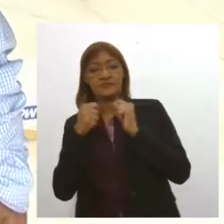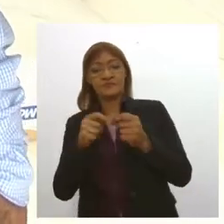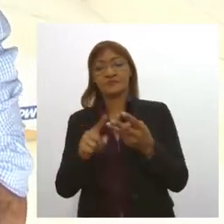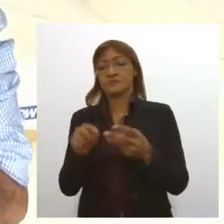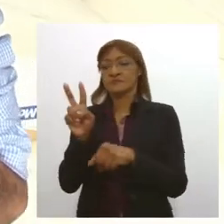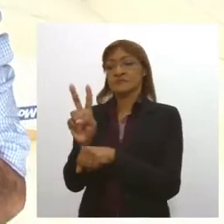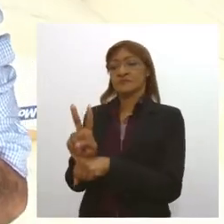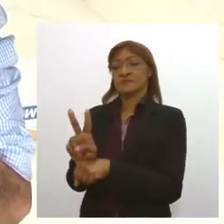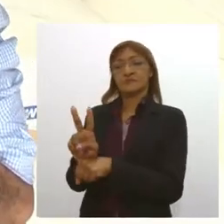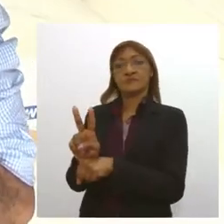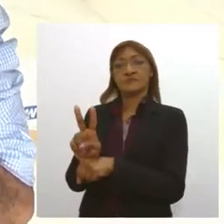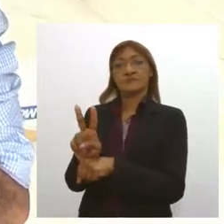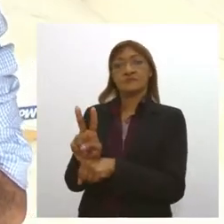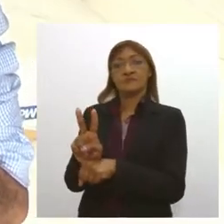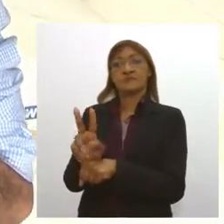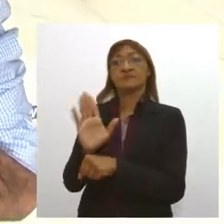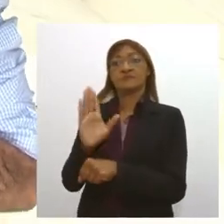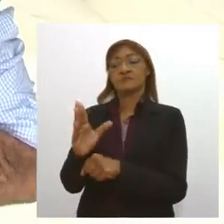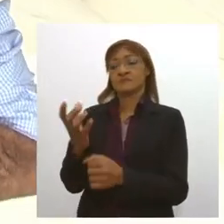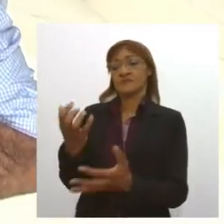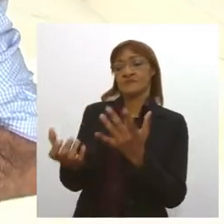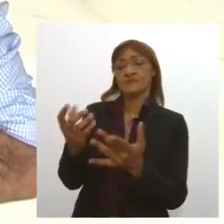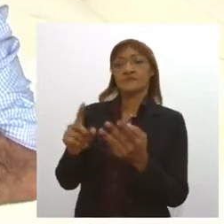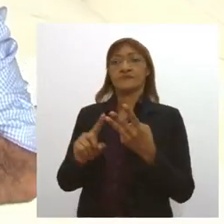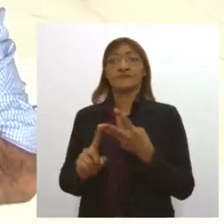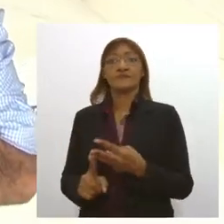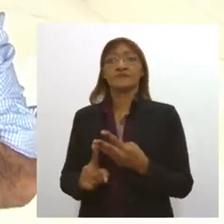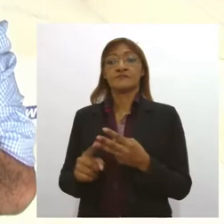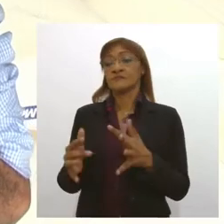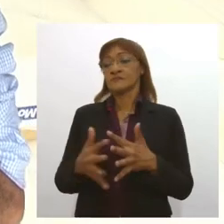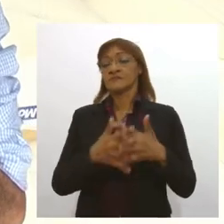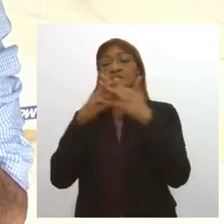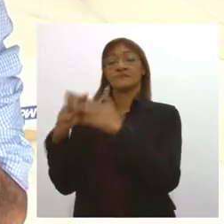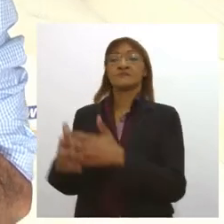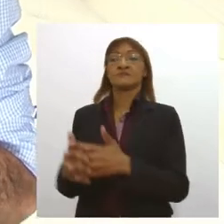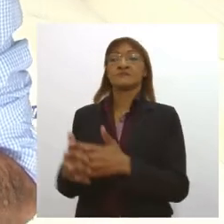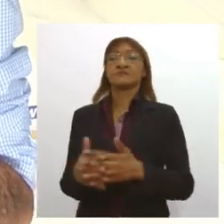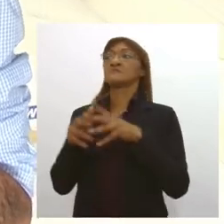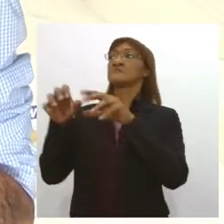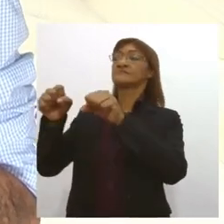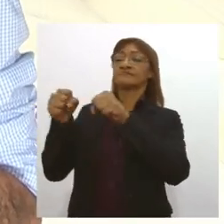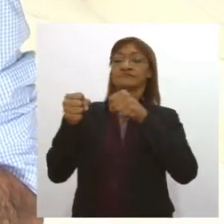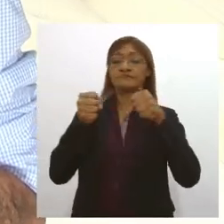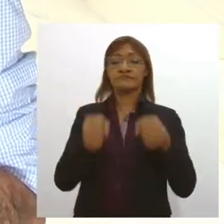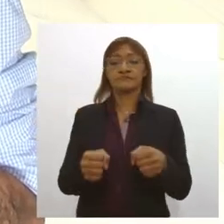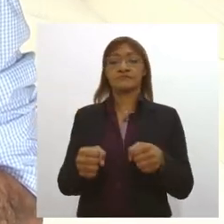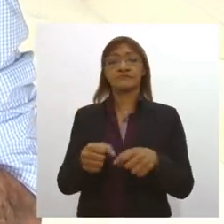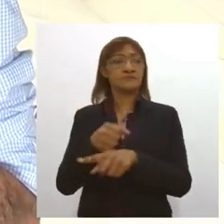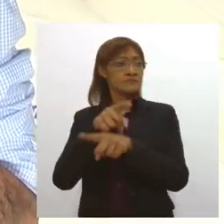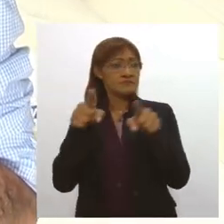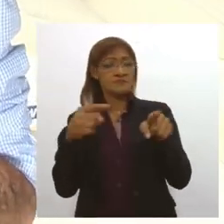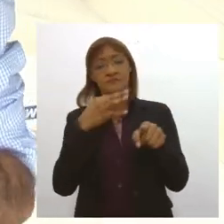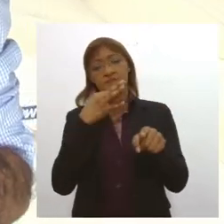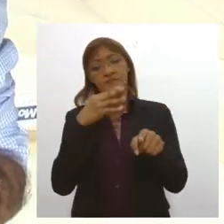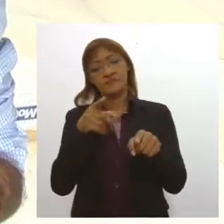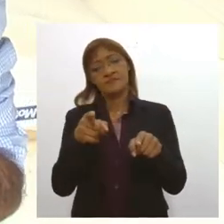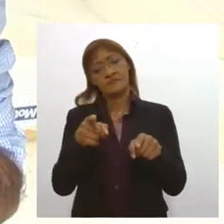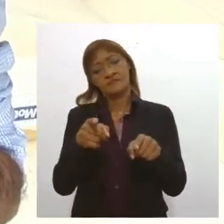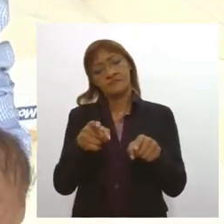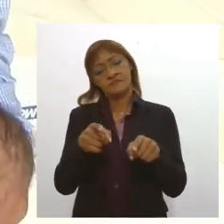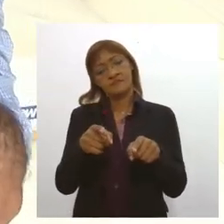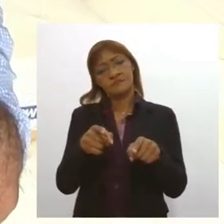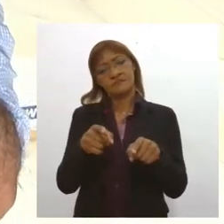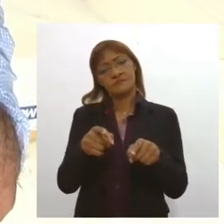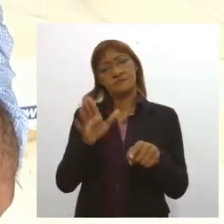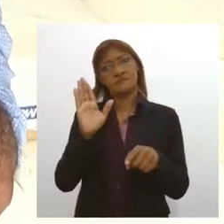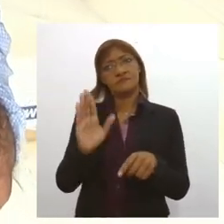do forno você tem aquele que descarrega os caminhões não sei se vocês conhecem mas temos em torno de